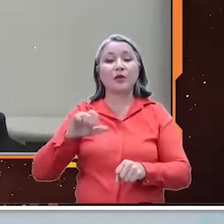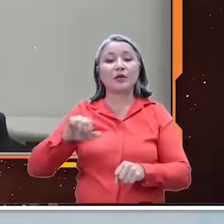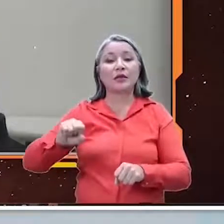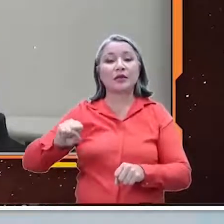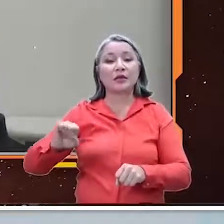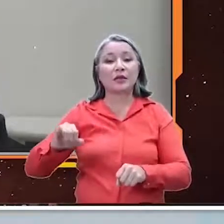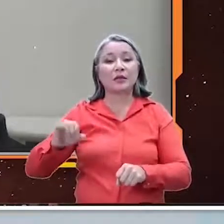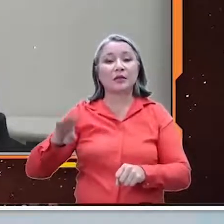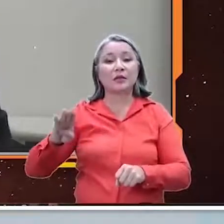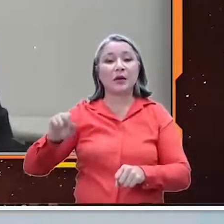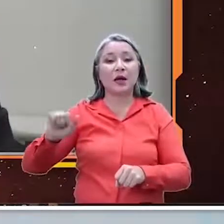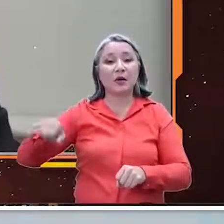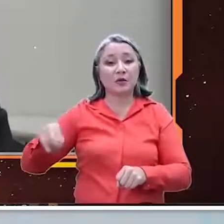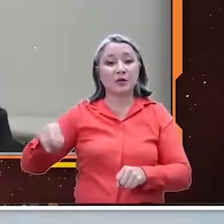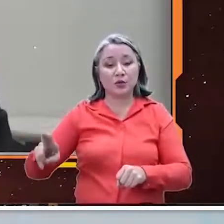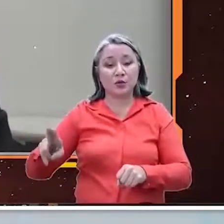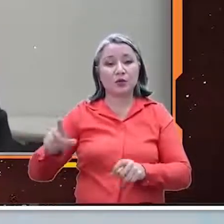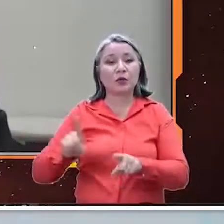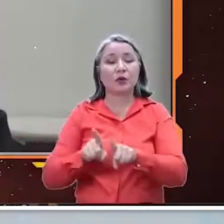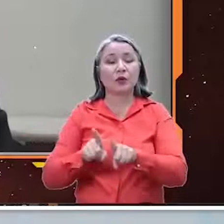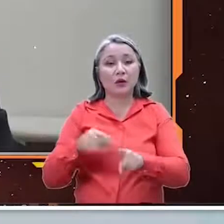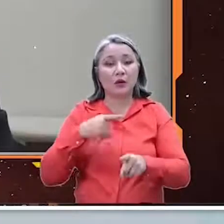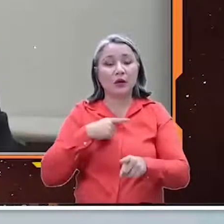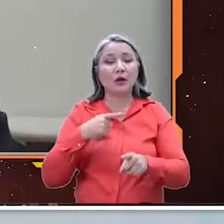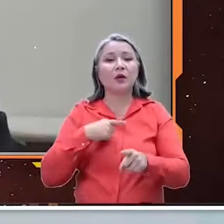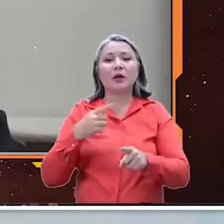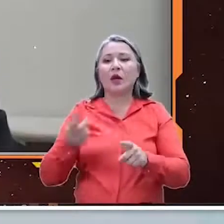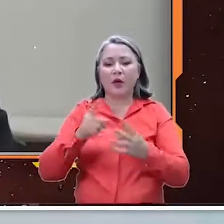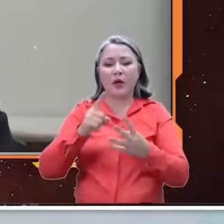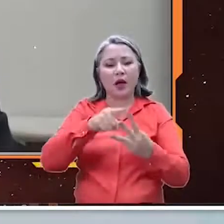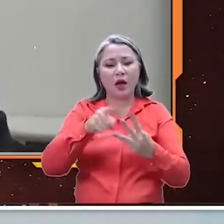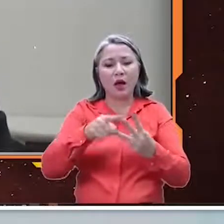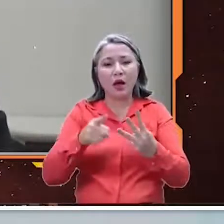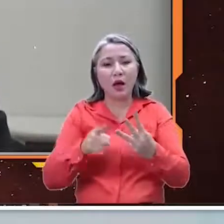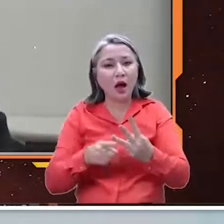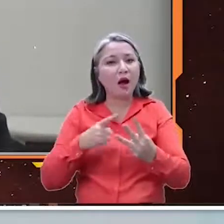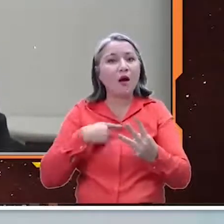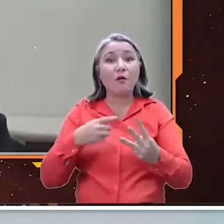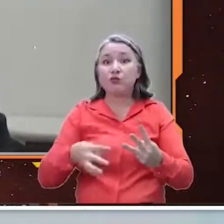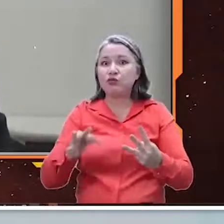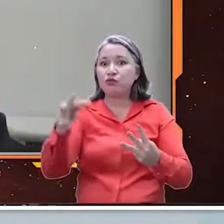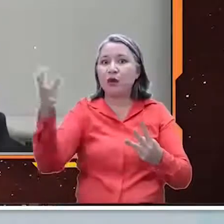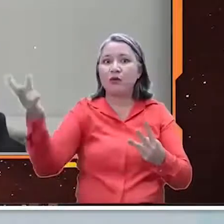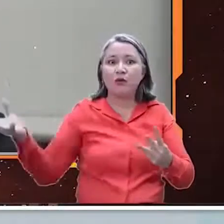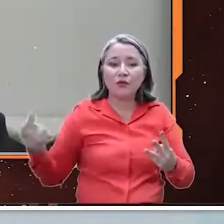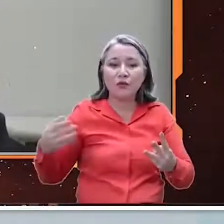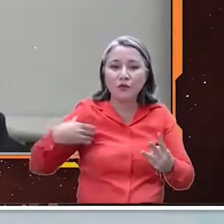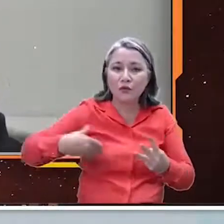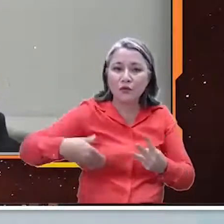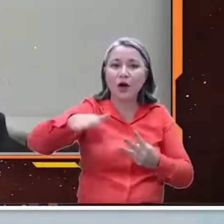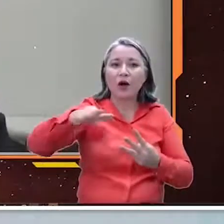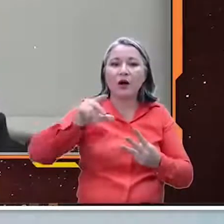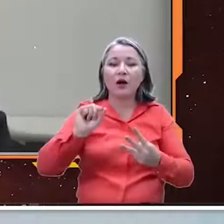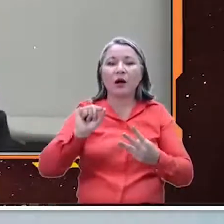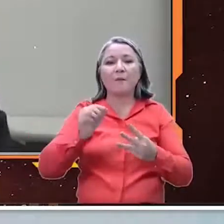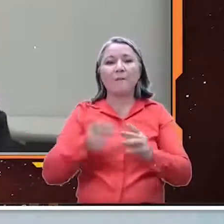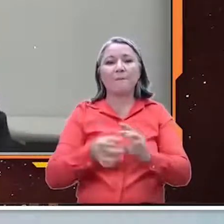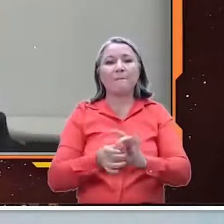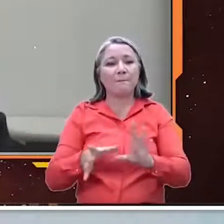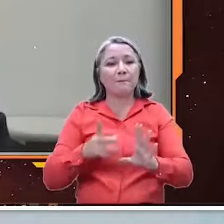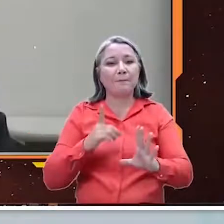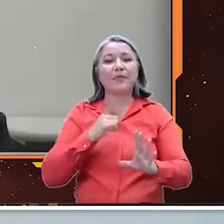antigo Bacenjud, promovendo, assim, uma automatização da nossa rotina de trabalho, permitindo que as penhoras